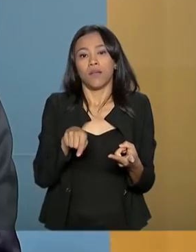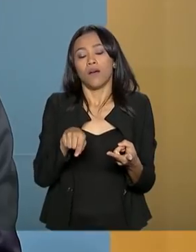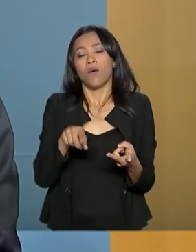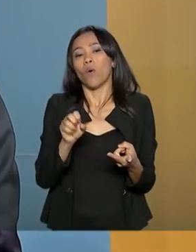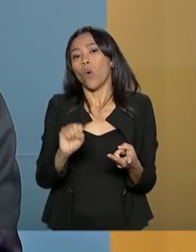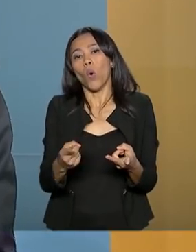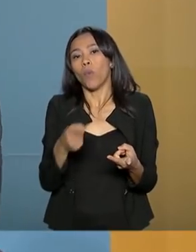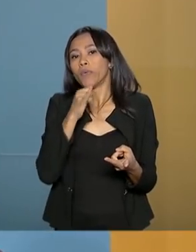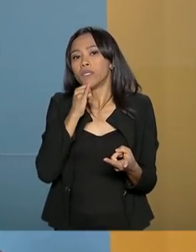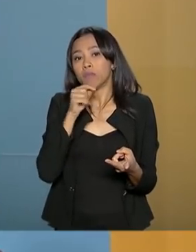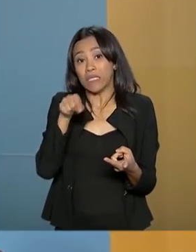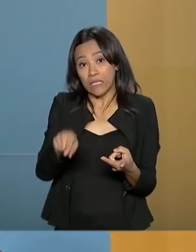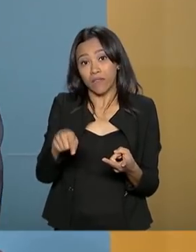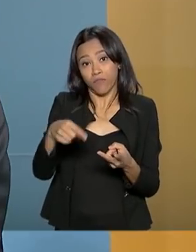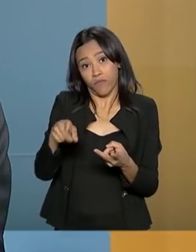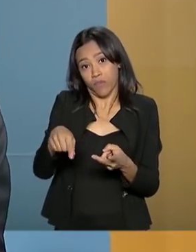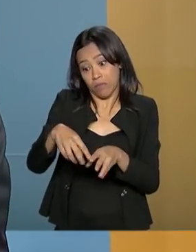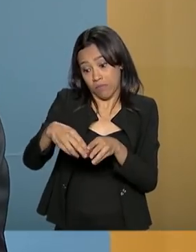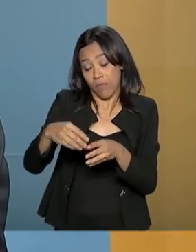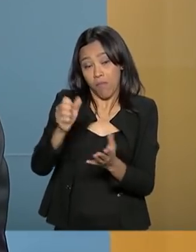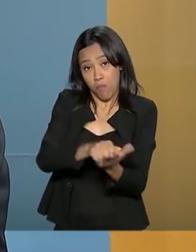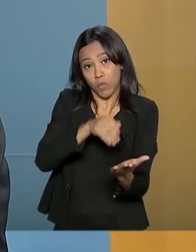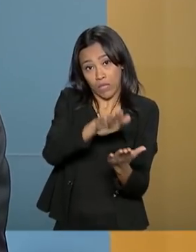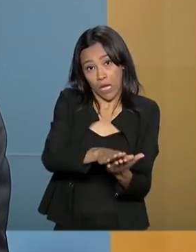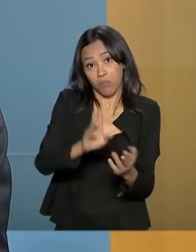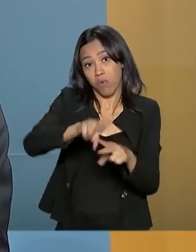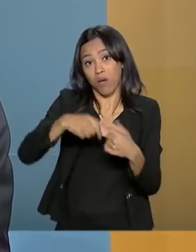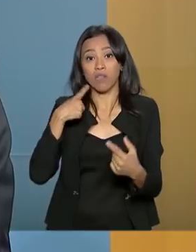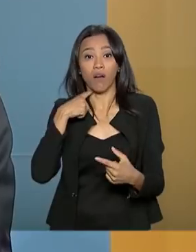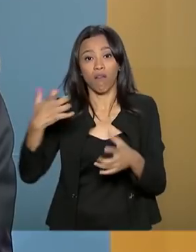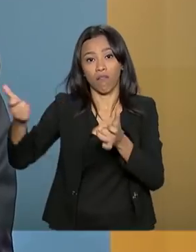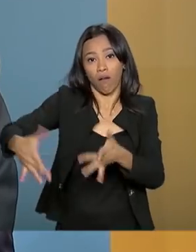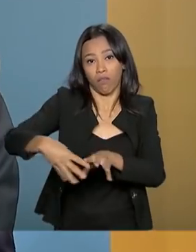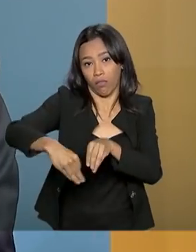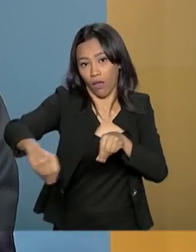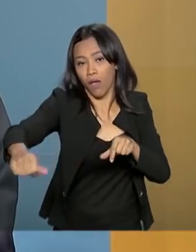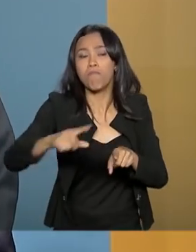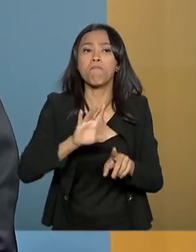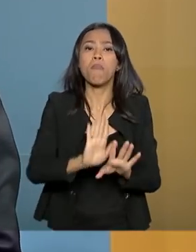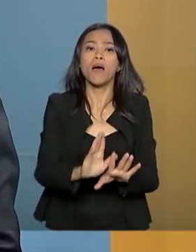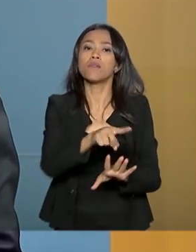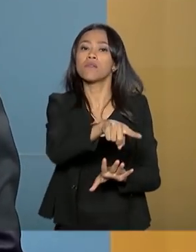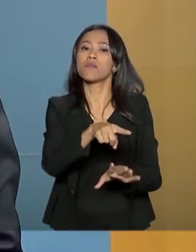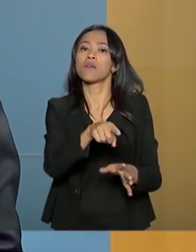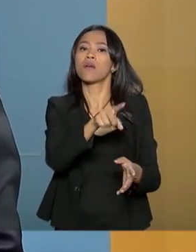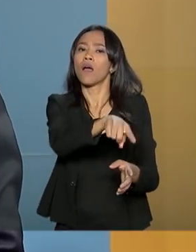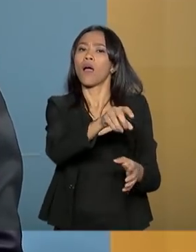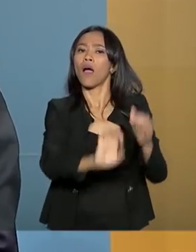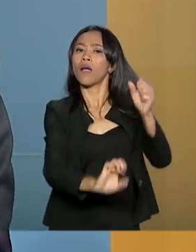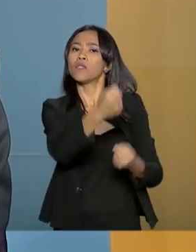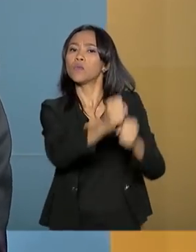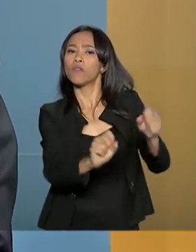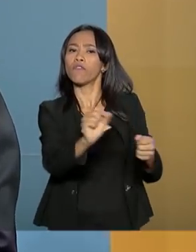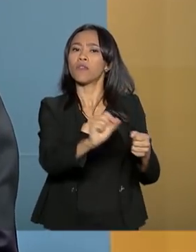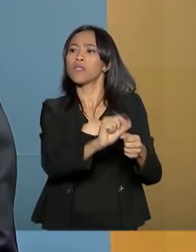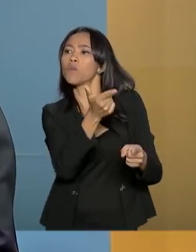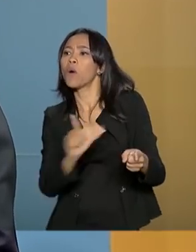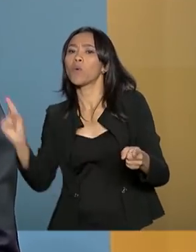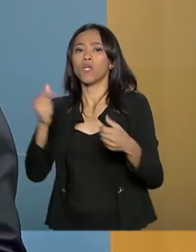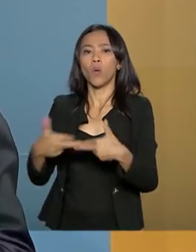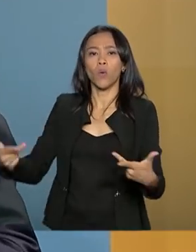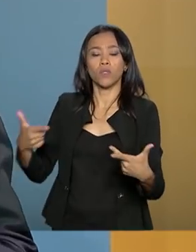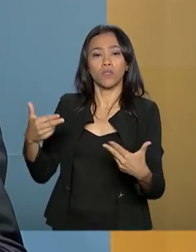que foi autuada, mas que são importantes para toda a sociedade. E aí nós estamos ampliando, portanto, o escopo deste